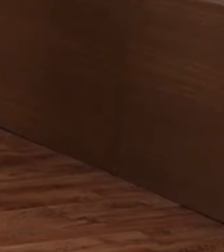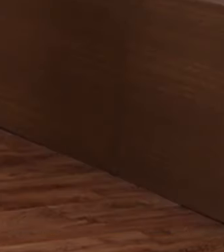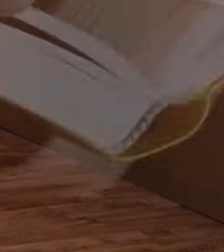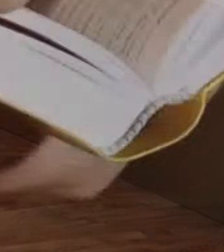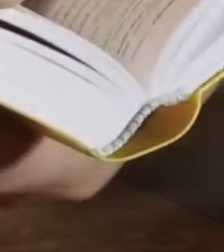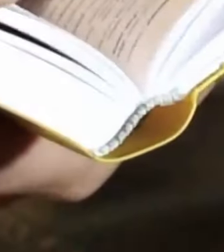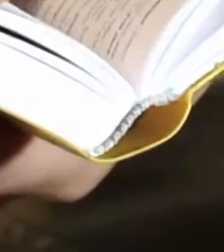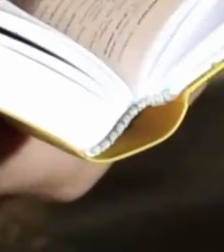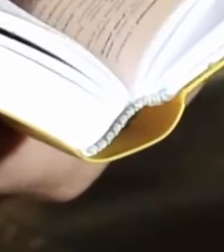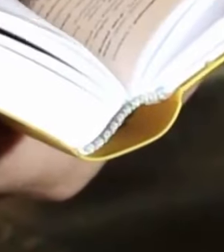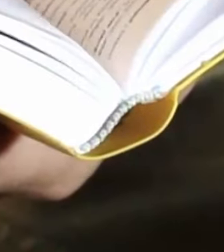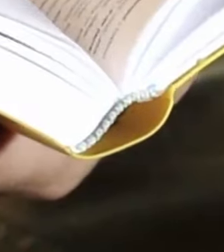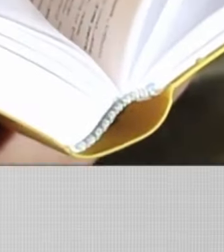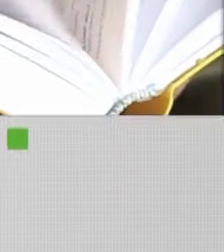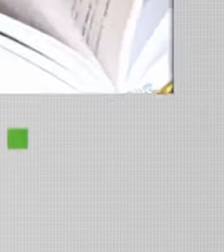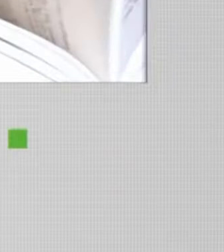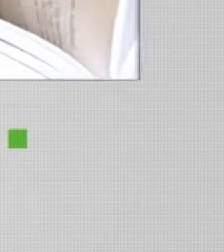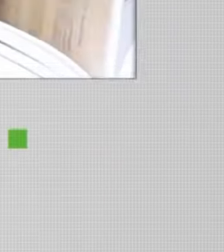texto.